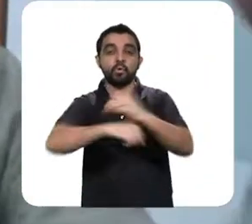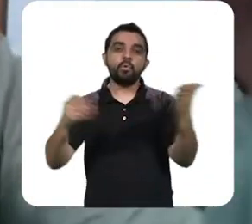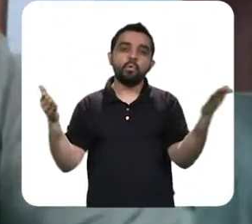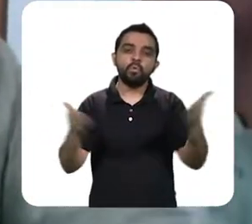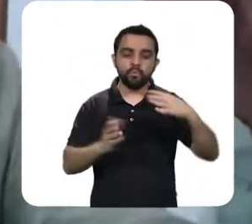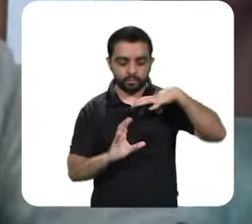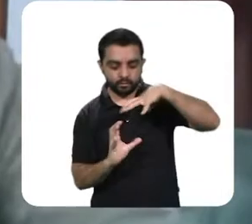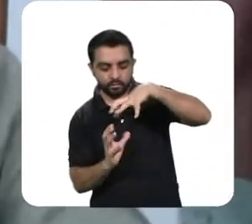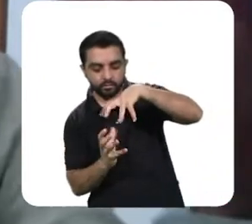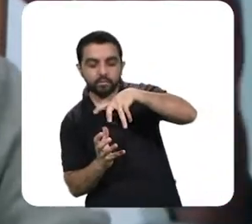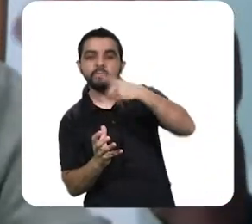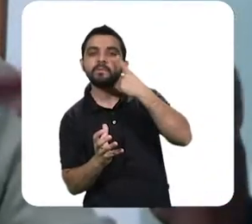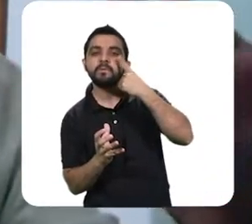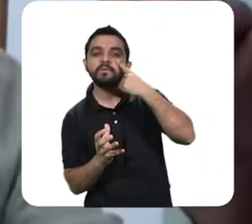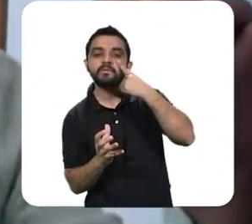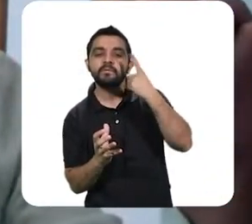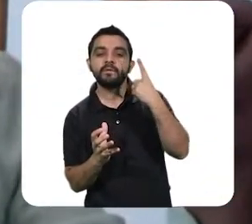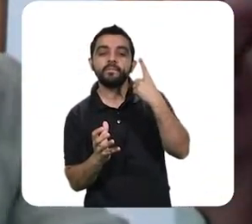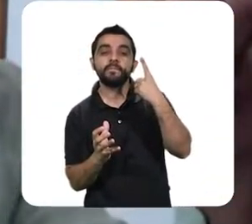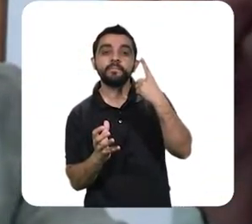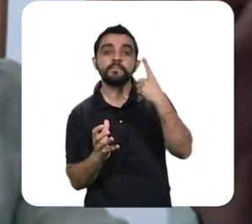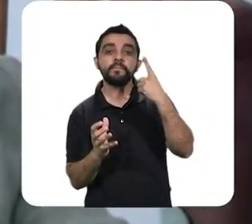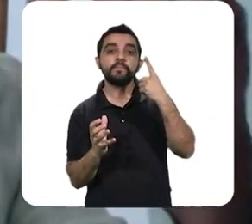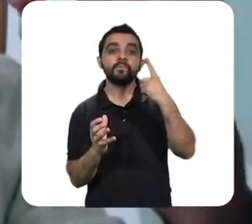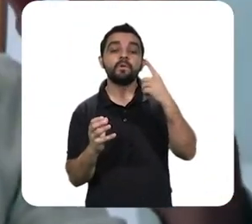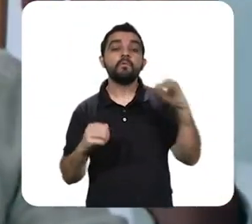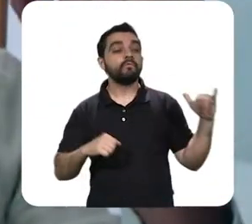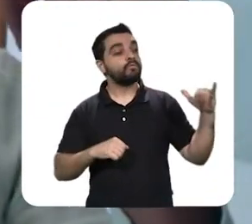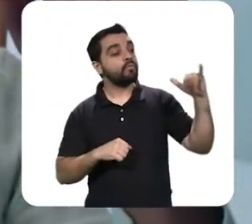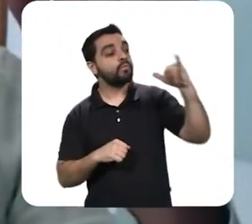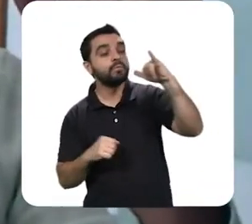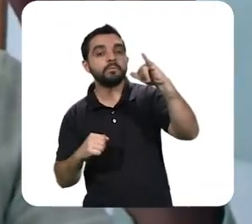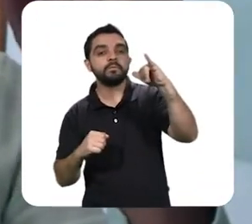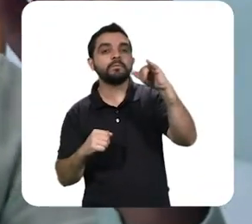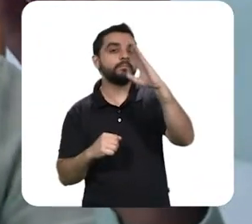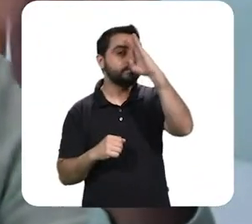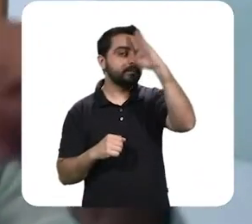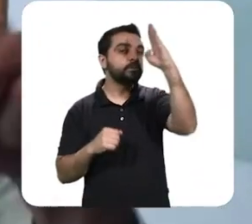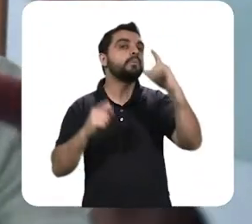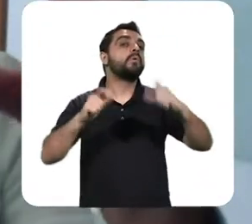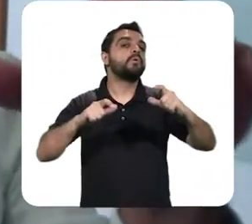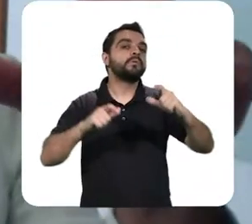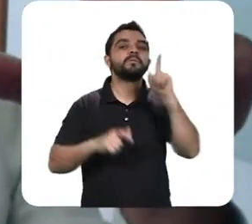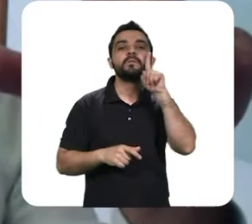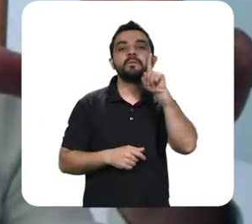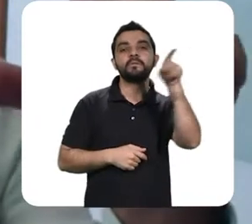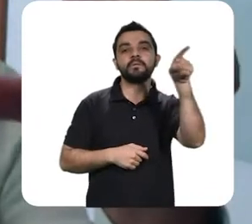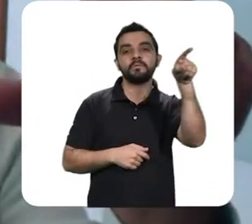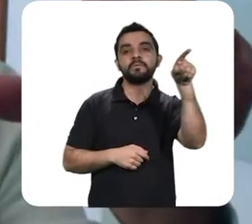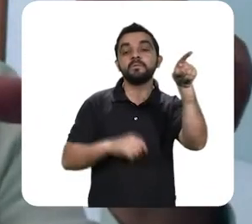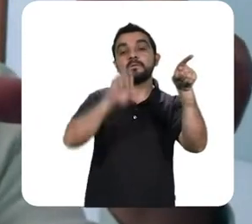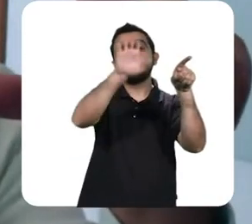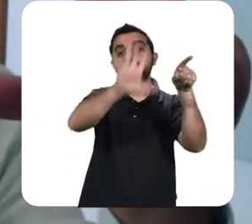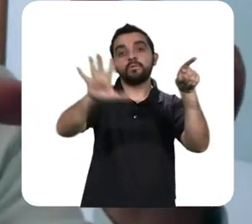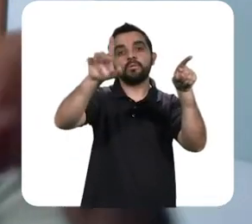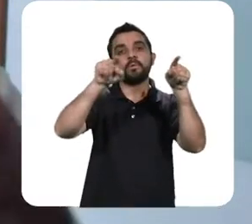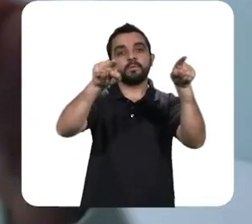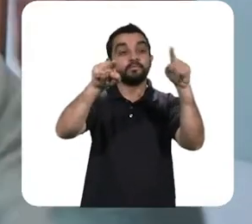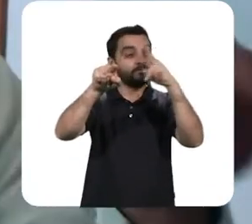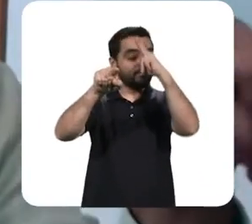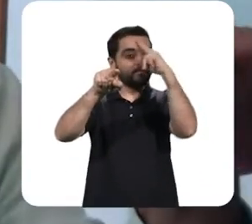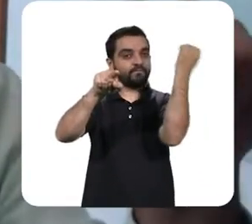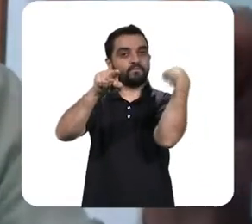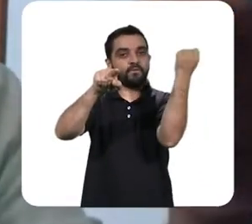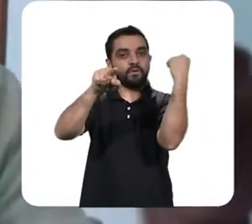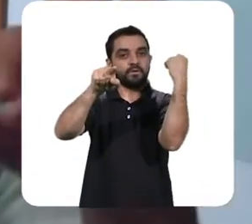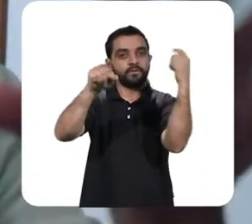todo iluminado à noite com os fluxos aéreos vai mostrar a grande conexão de que tudo